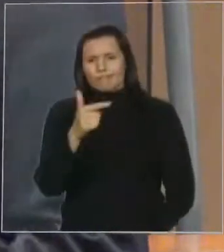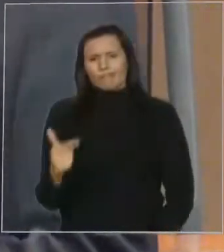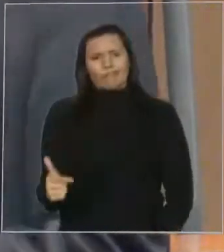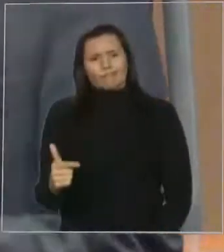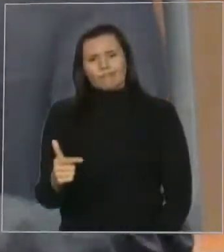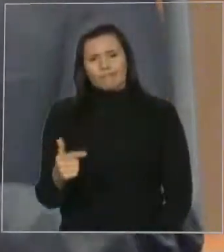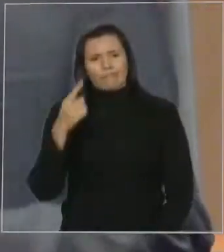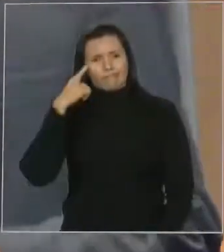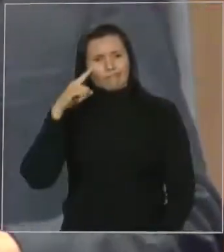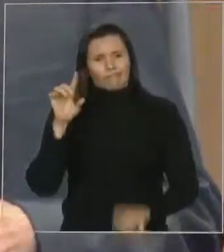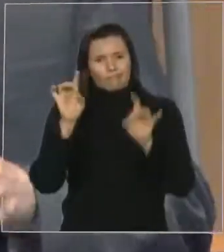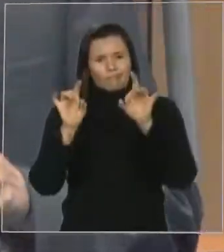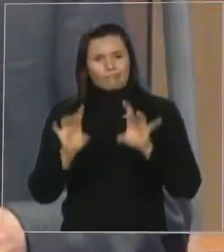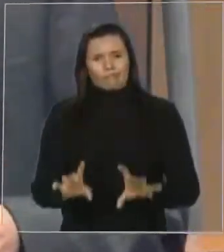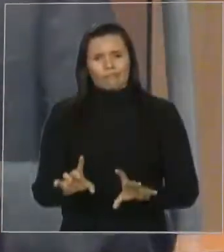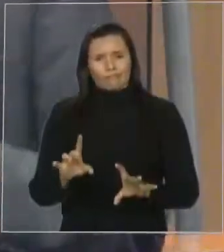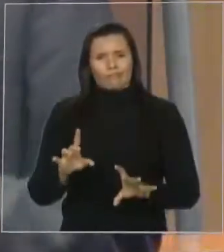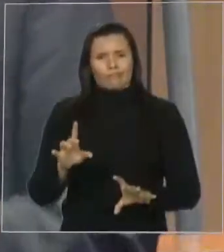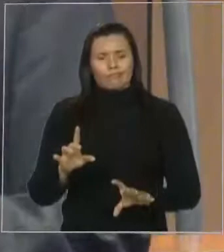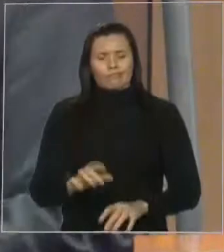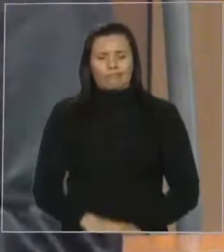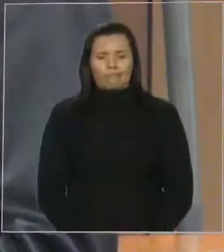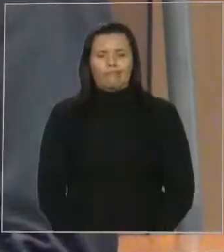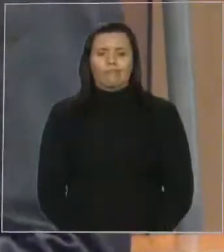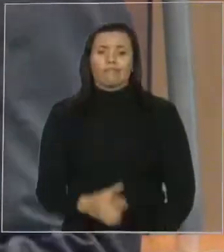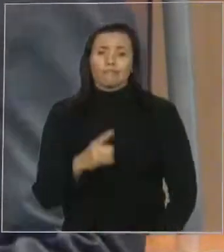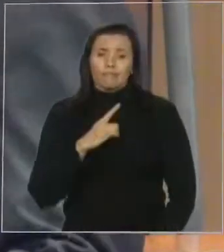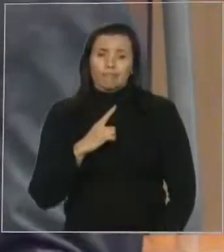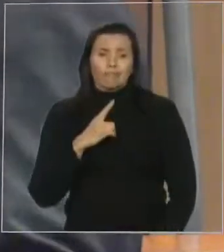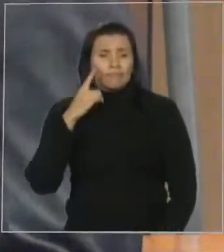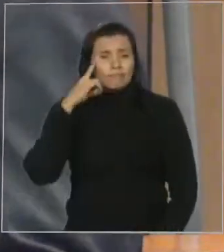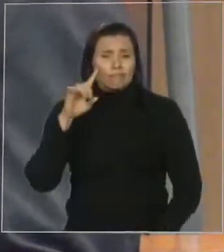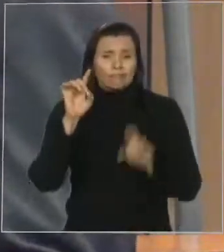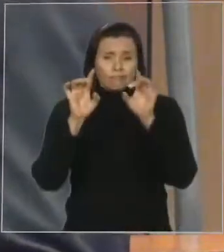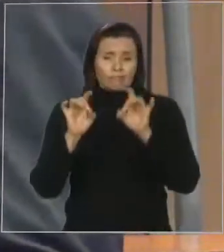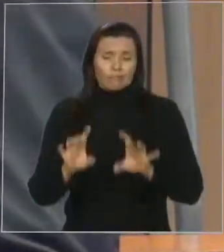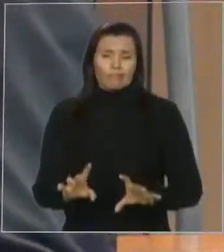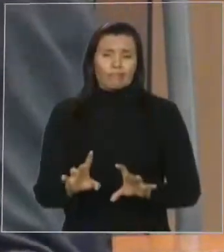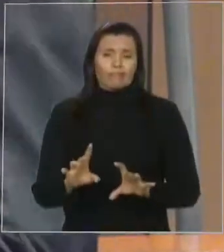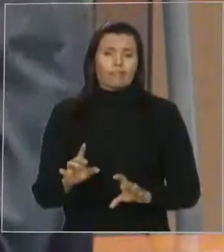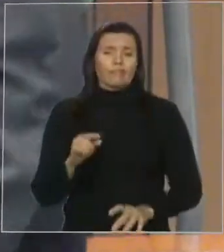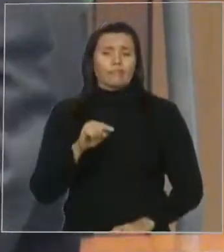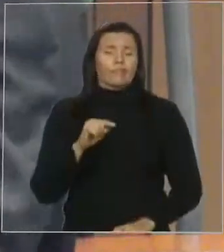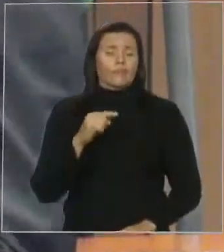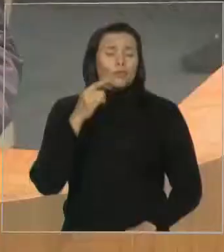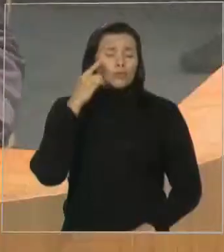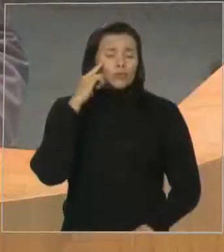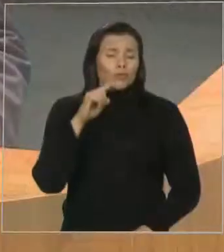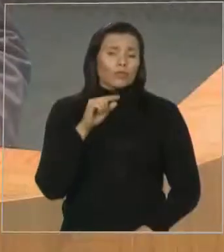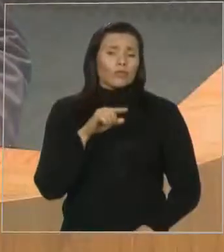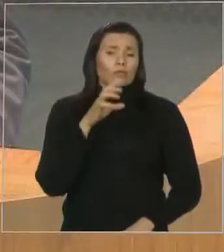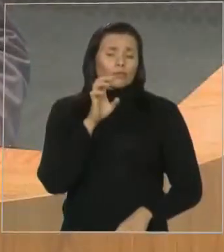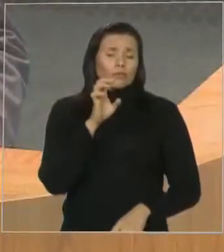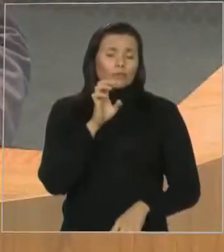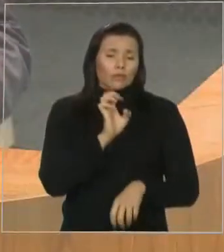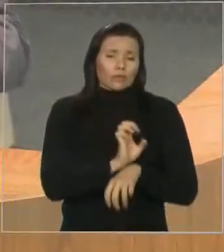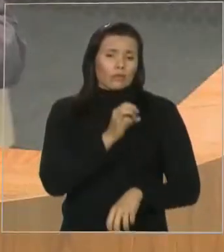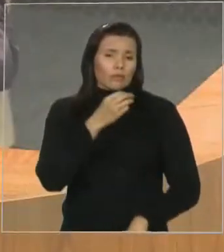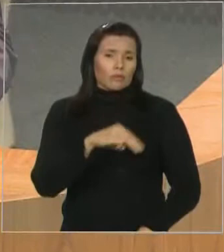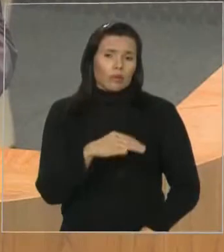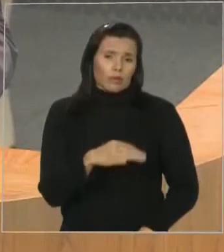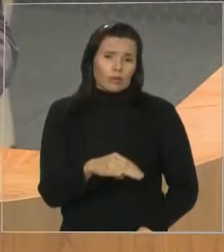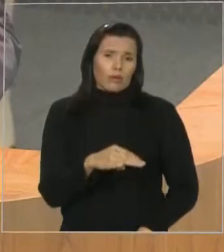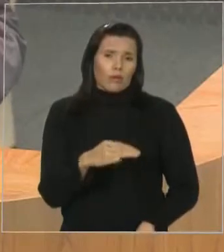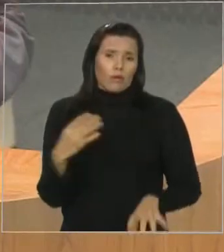refere ao dia da adesão do Maranhão à independência. Até isso nós temos. Mas a